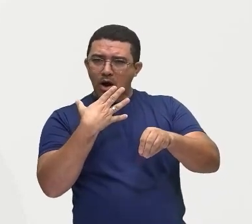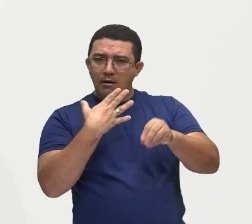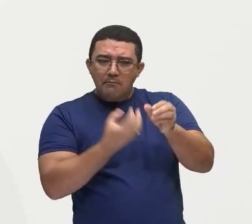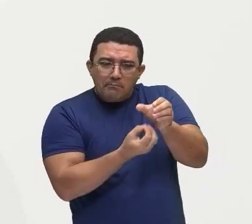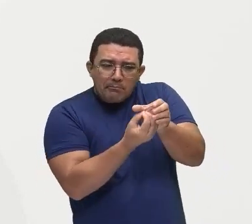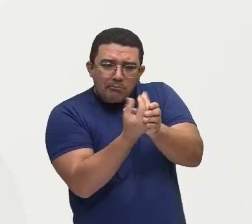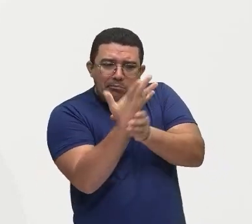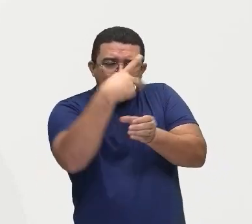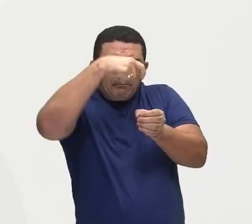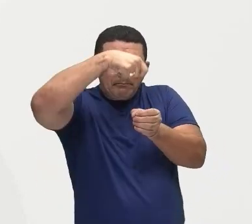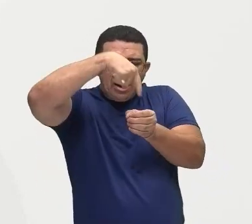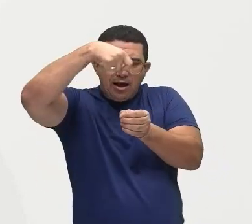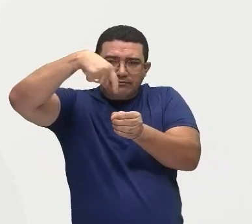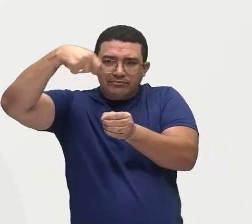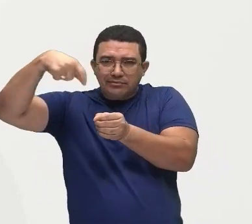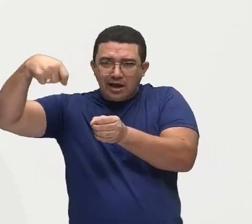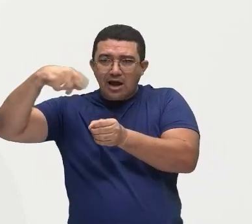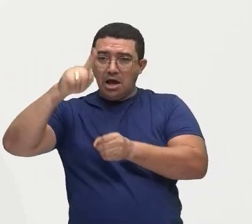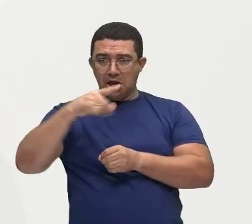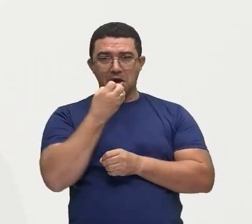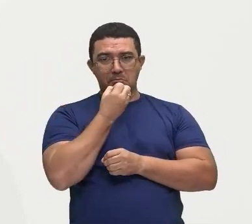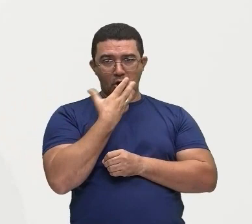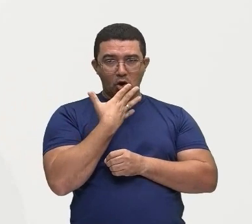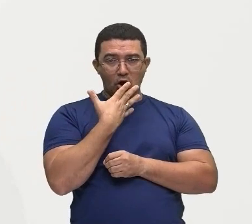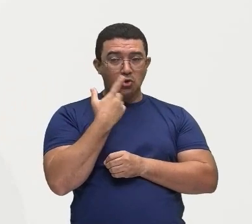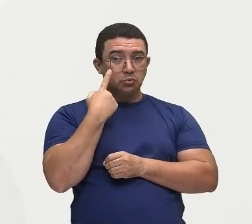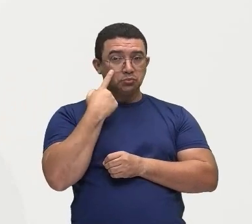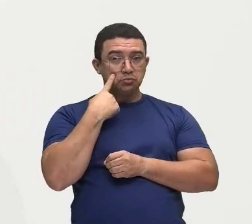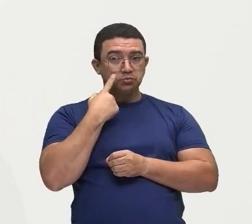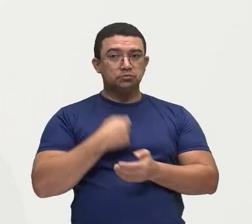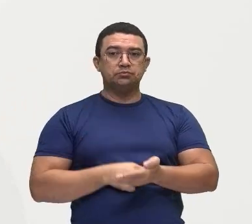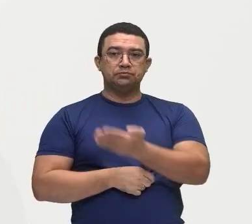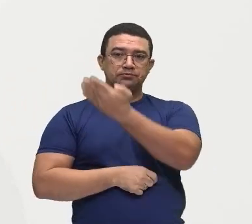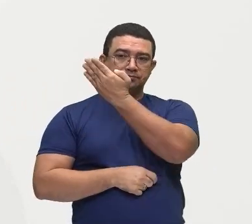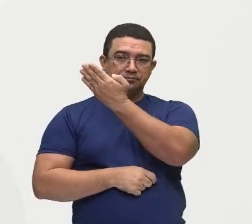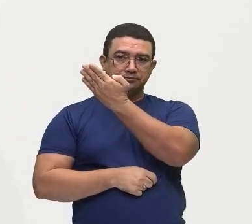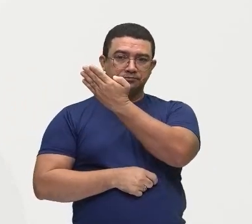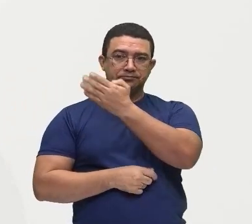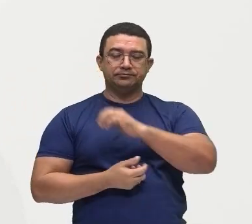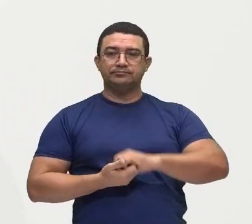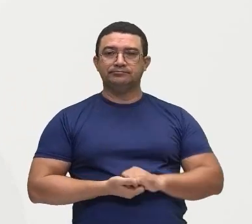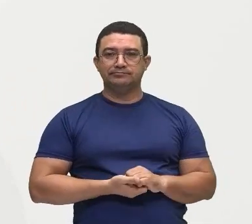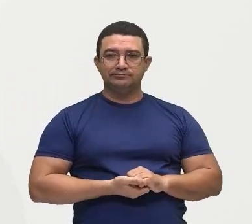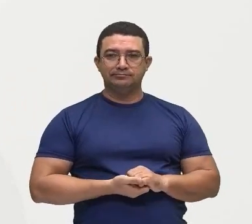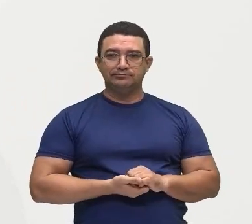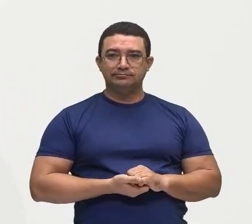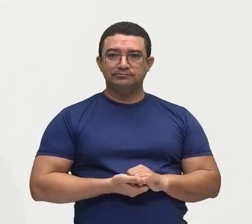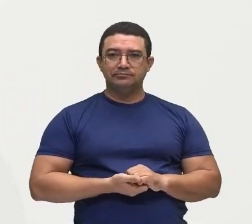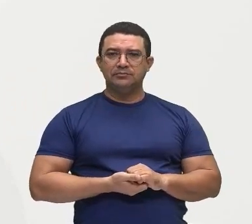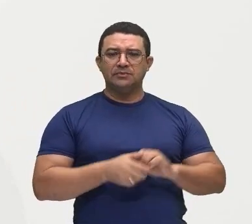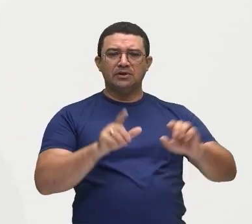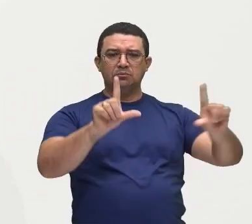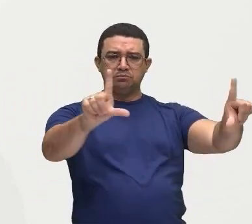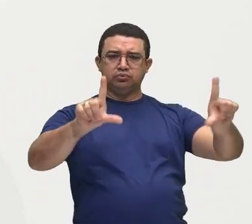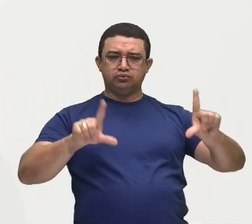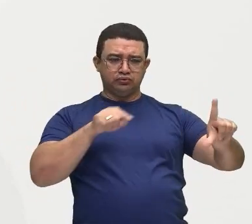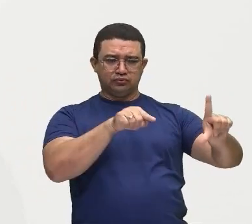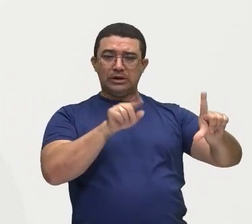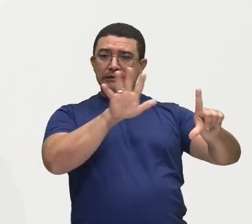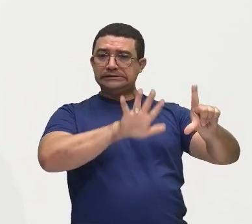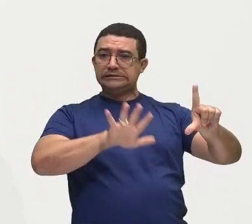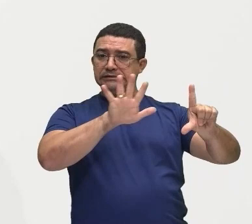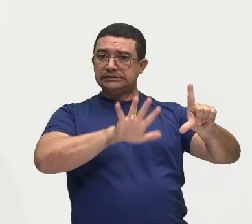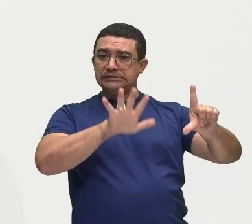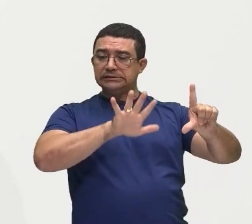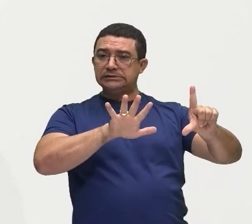eu mostro para vocês, olha. Nessa imagem aqui, a gente tem uma imagem da seca na região nordeste, aqui